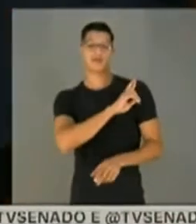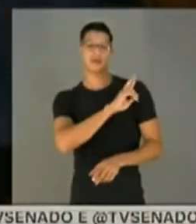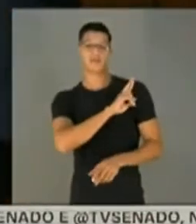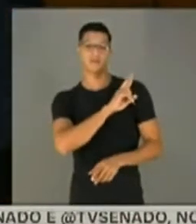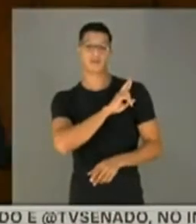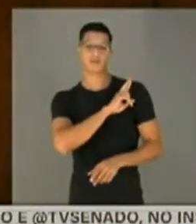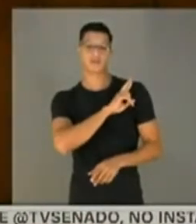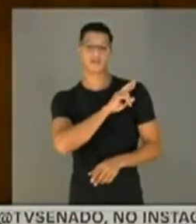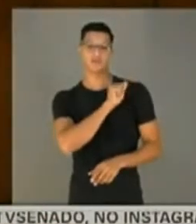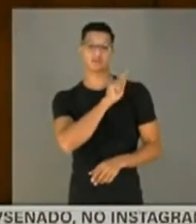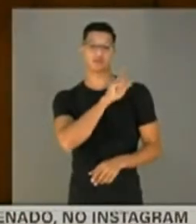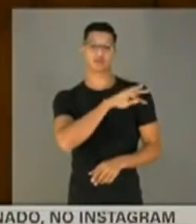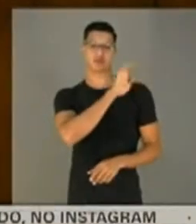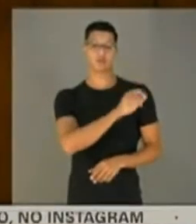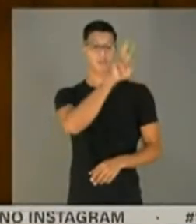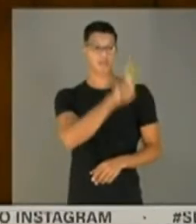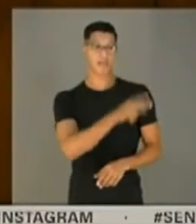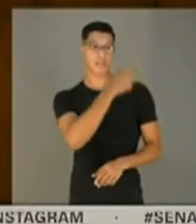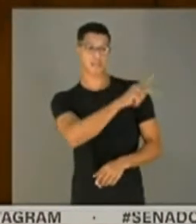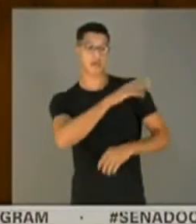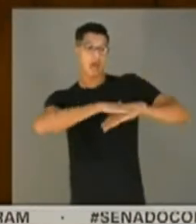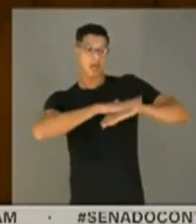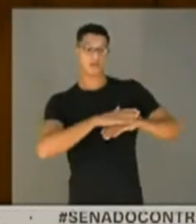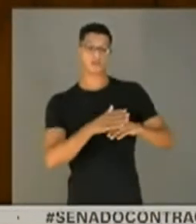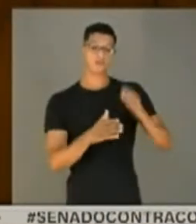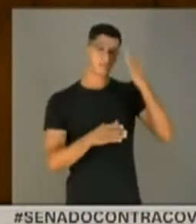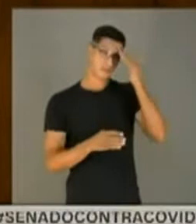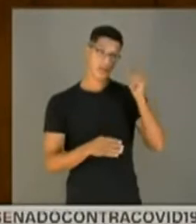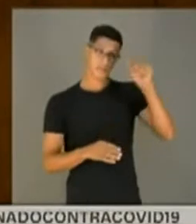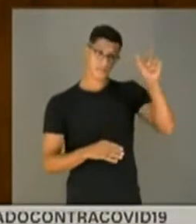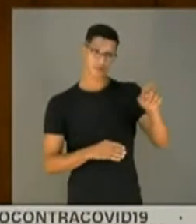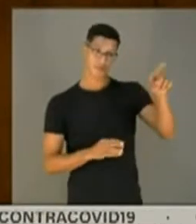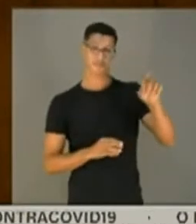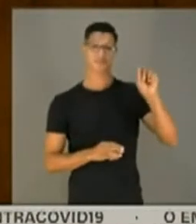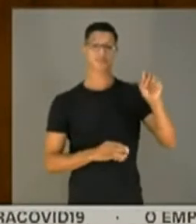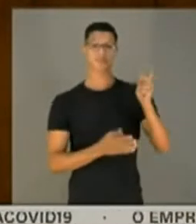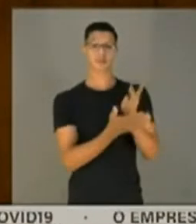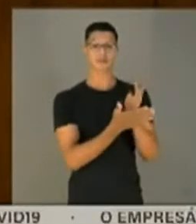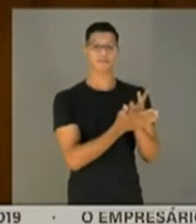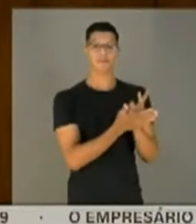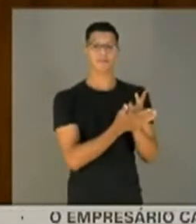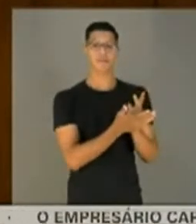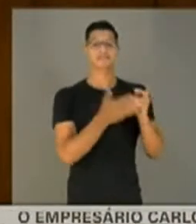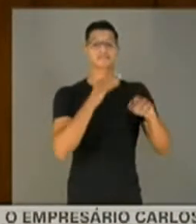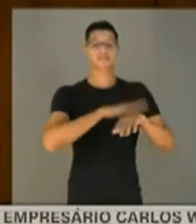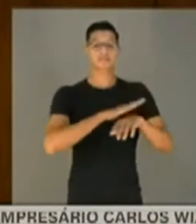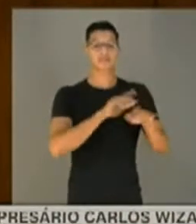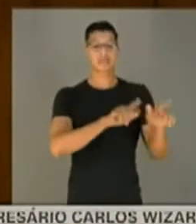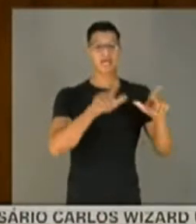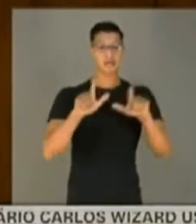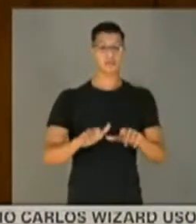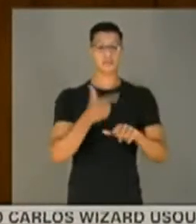dos agentes pelos seus atos. Saiba, senhor Wizard, que mesmo buscando agir às sombras,